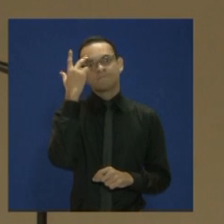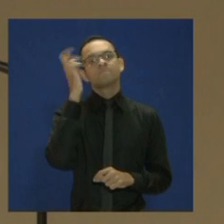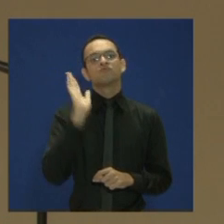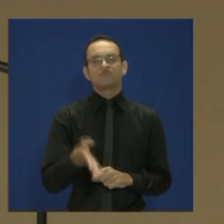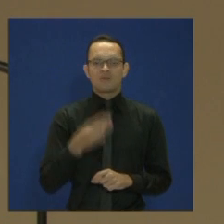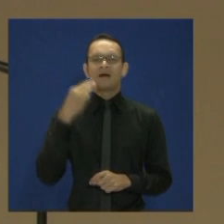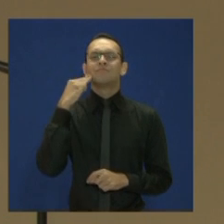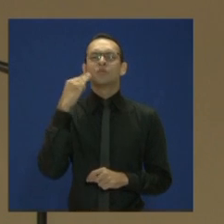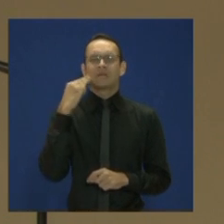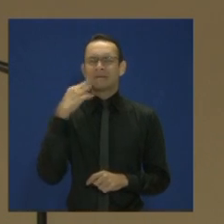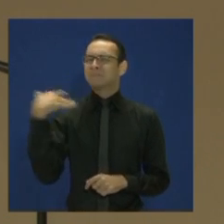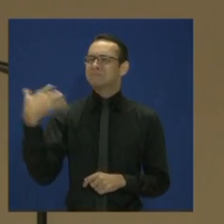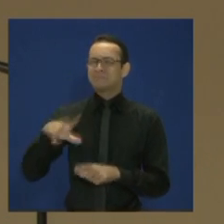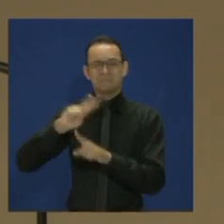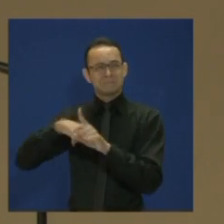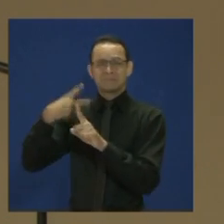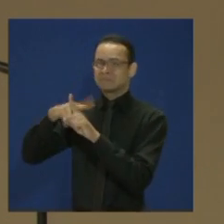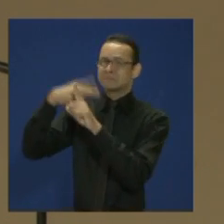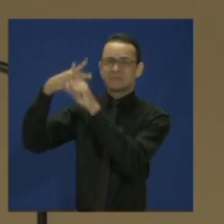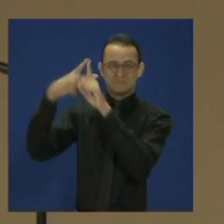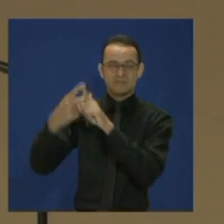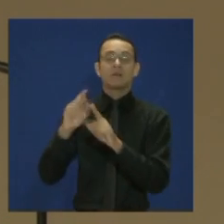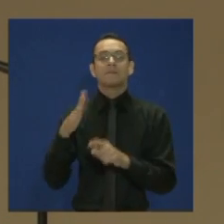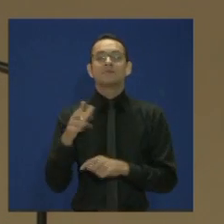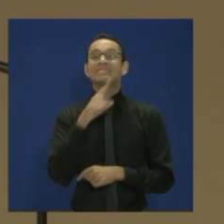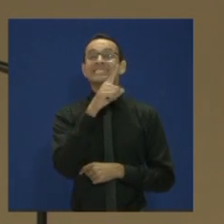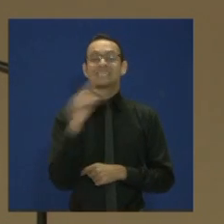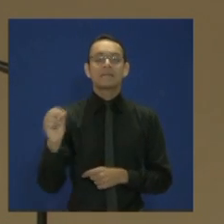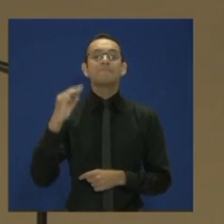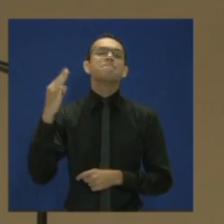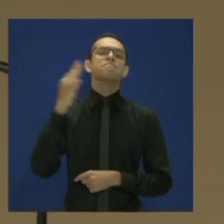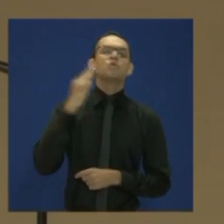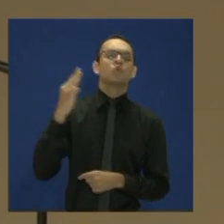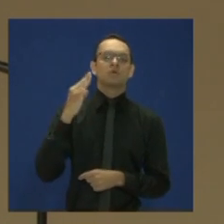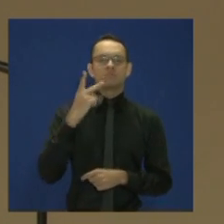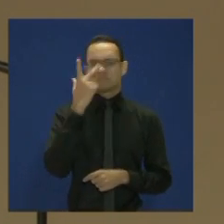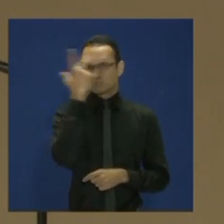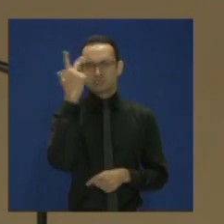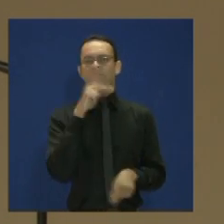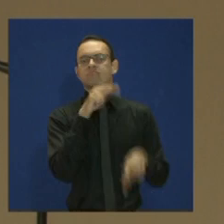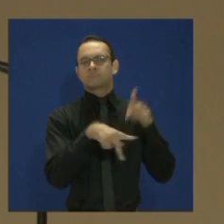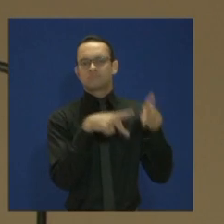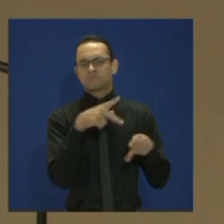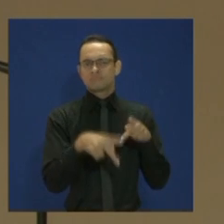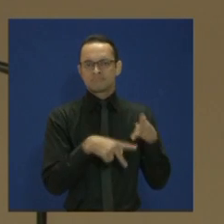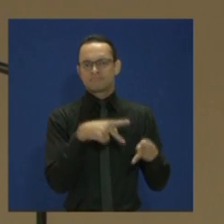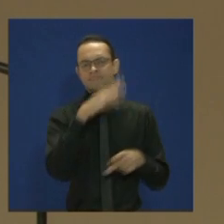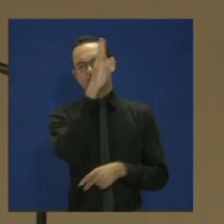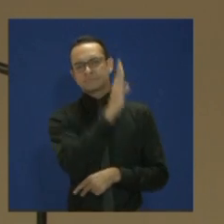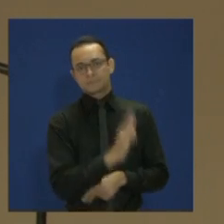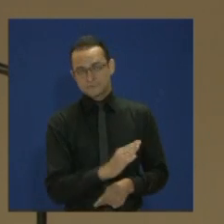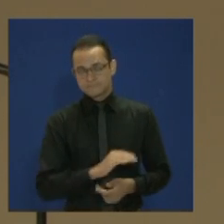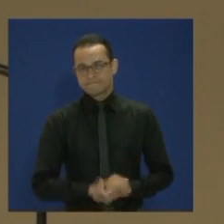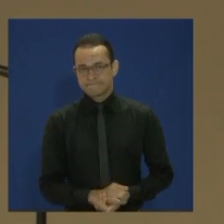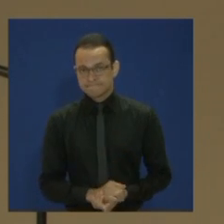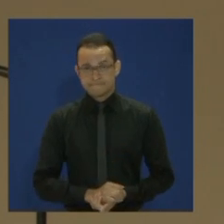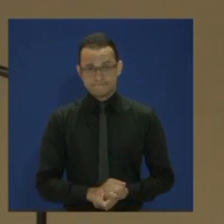detêm um patrimônio que é equivalente a cem milhões de brasileiros. Esse é um número, são dados